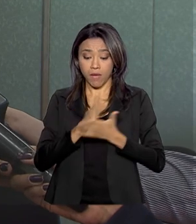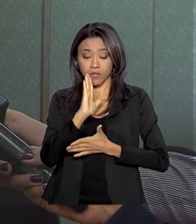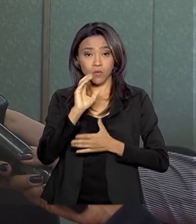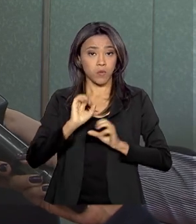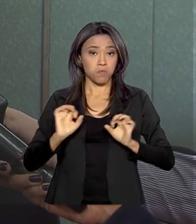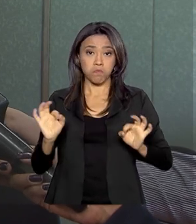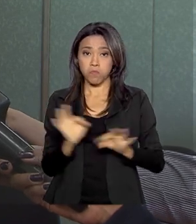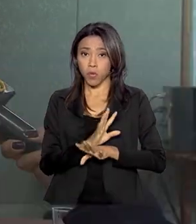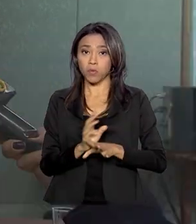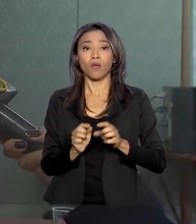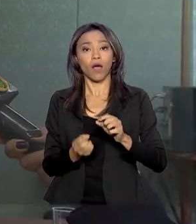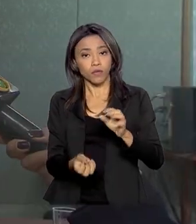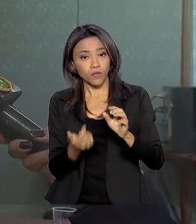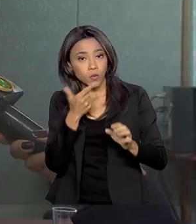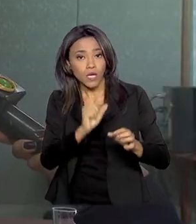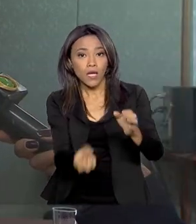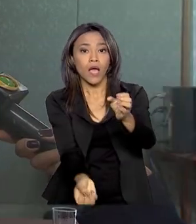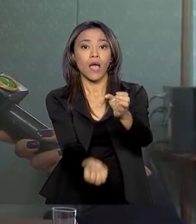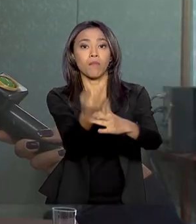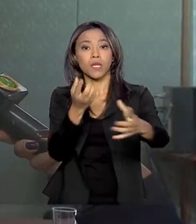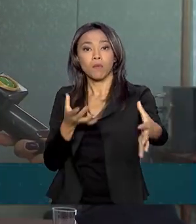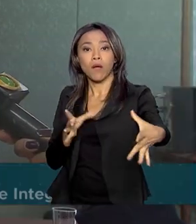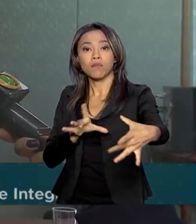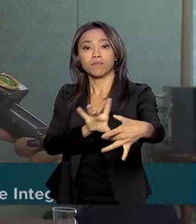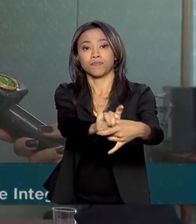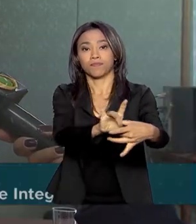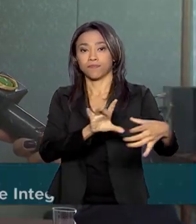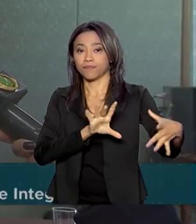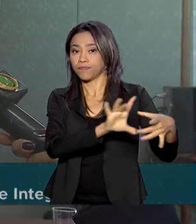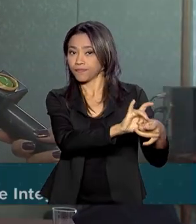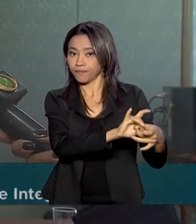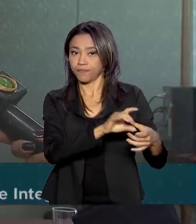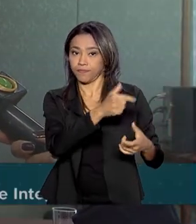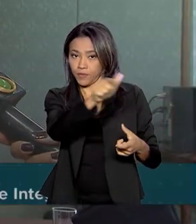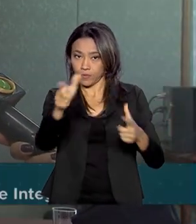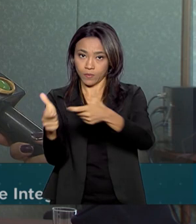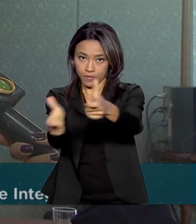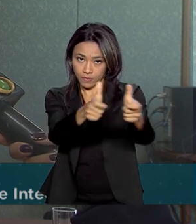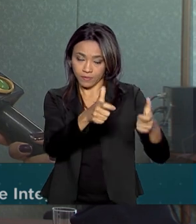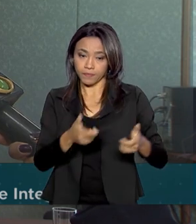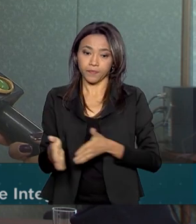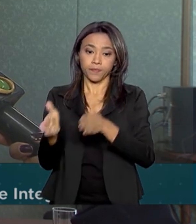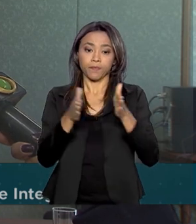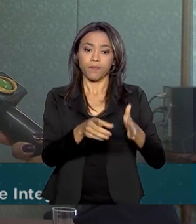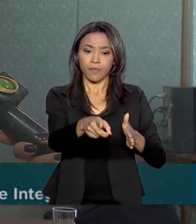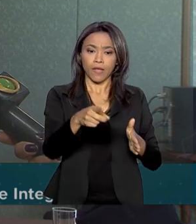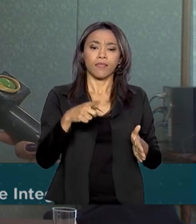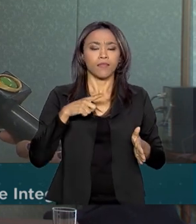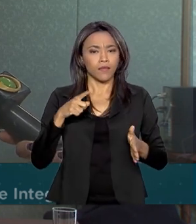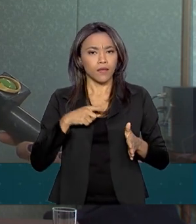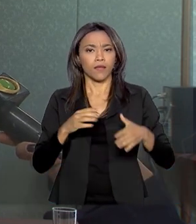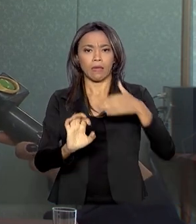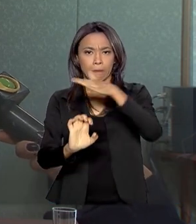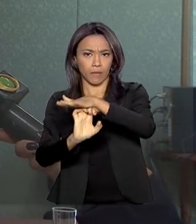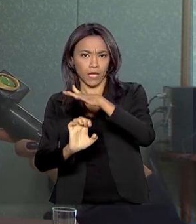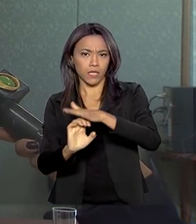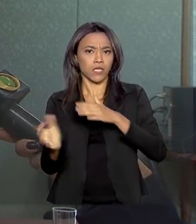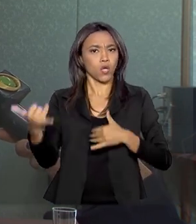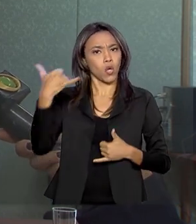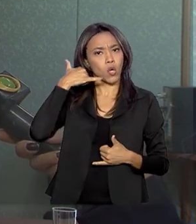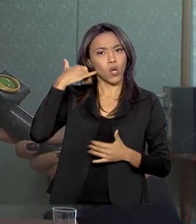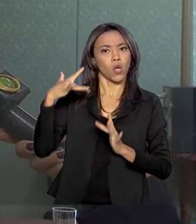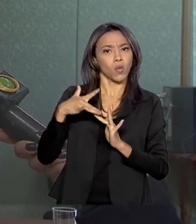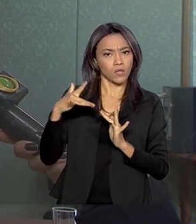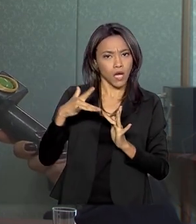de empresas em todo o Brasil. A gente já tem um dado em termos de custo de empresários que se comunicam com a gente, porque a gente tem esse